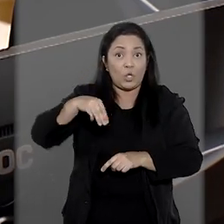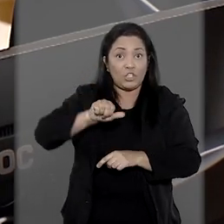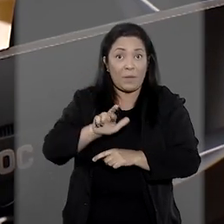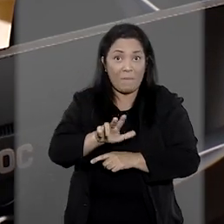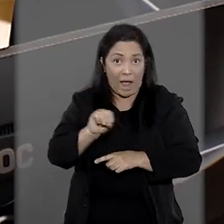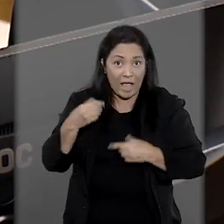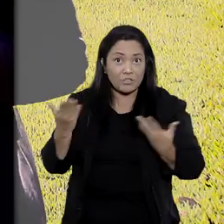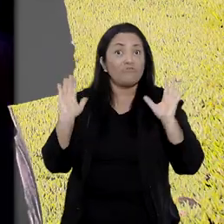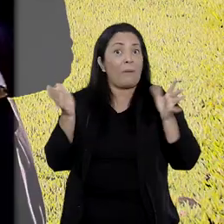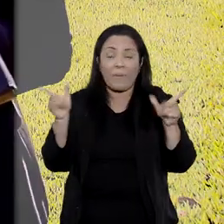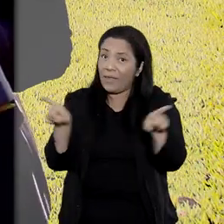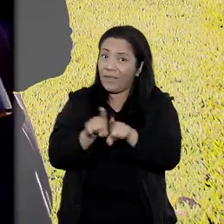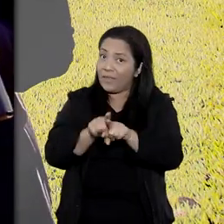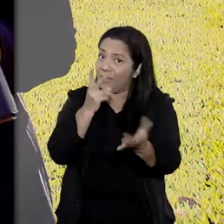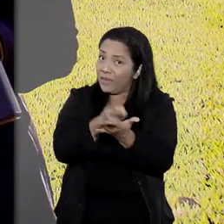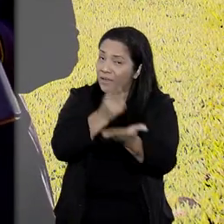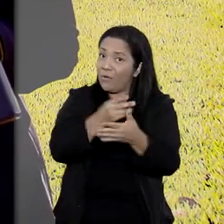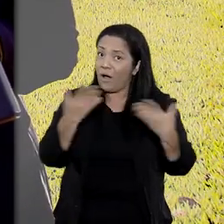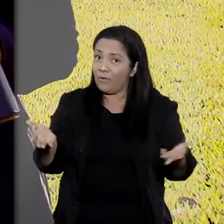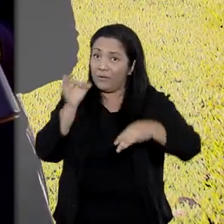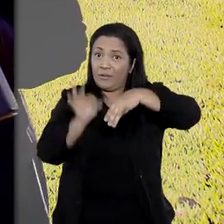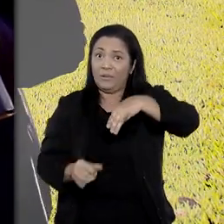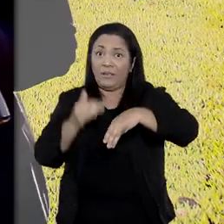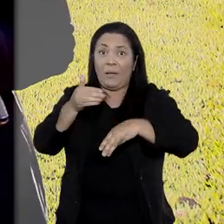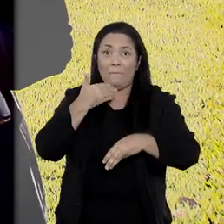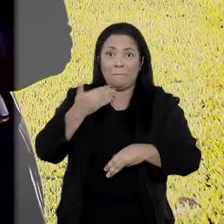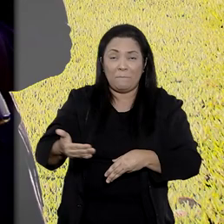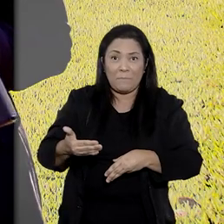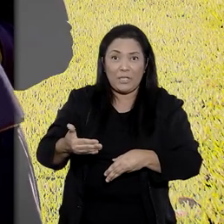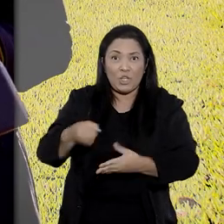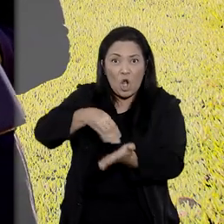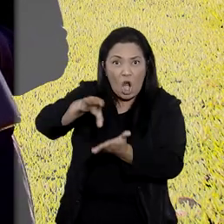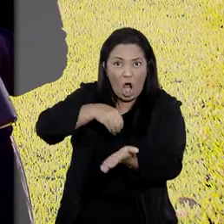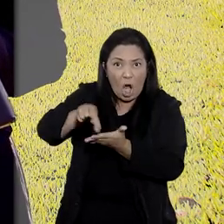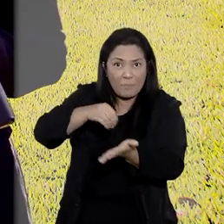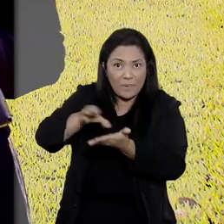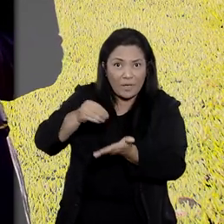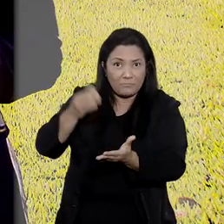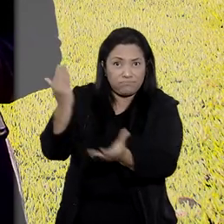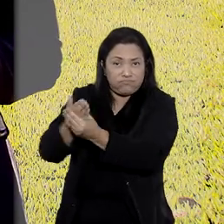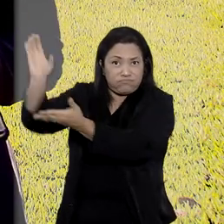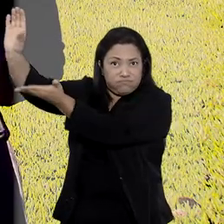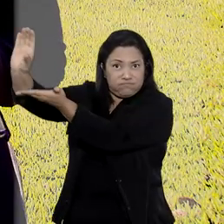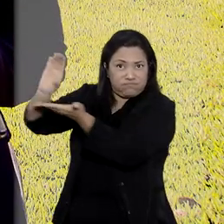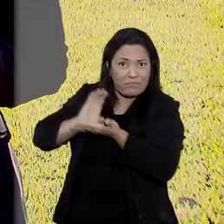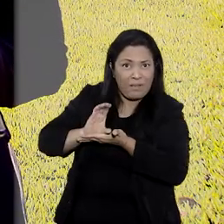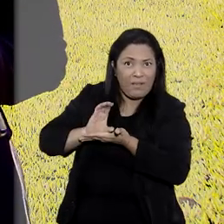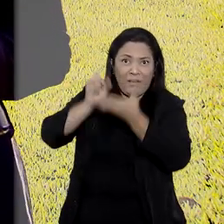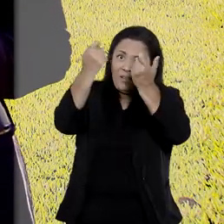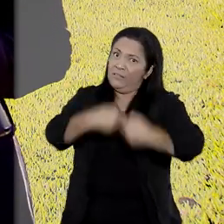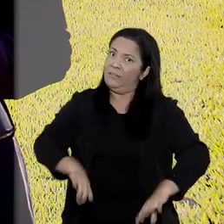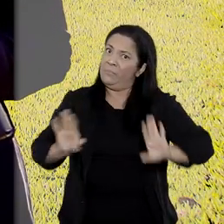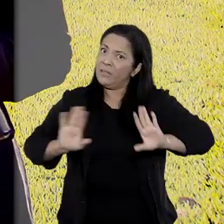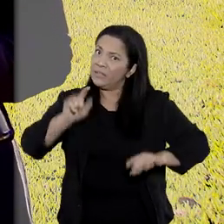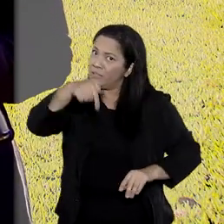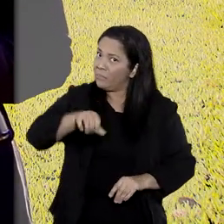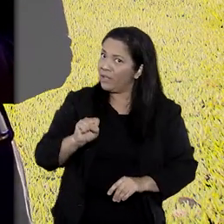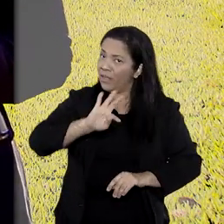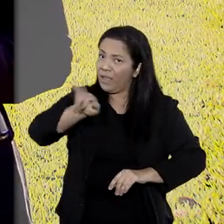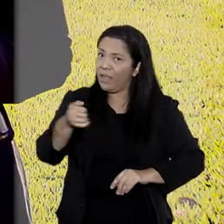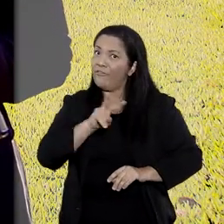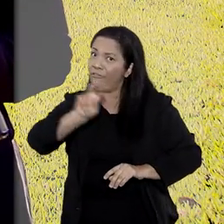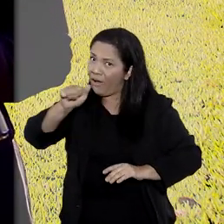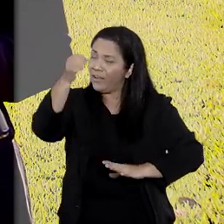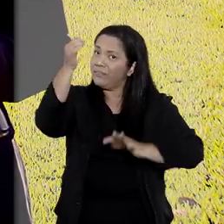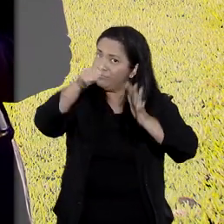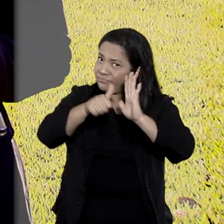22 de março. Na decisão, o ministro considerou que a cópia integral do processo não é necessária para que o STJ analise